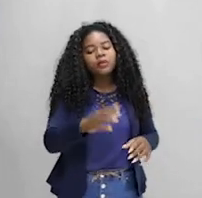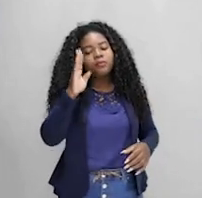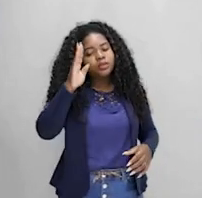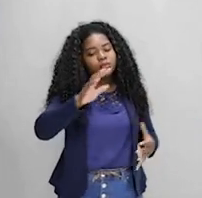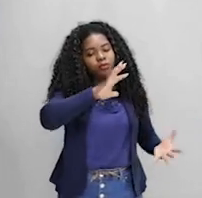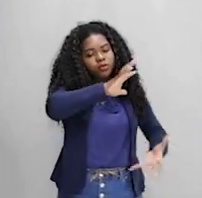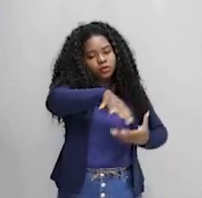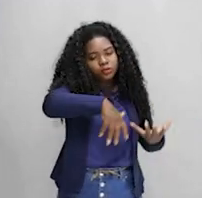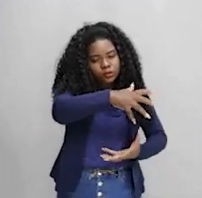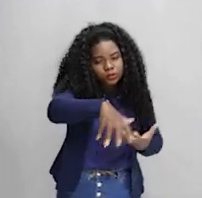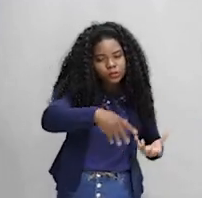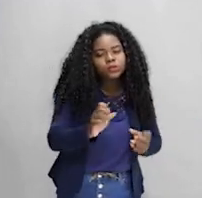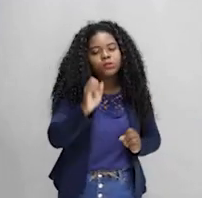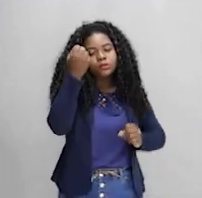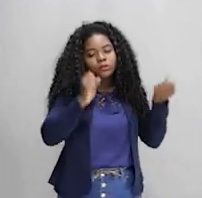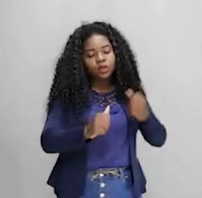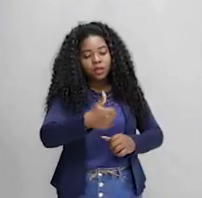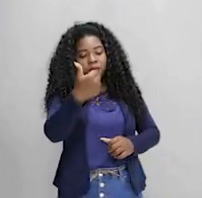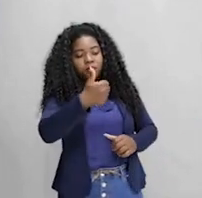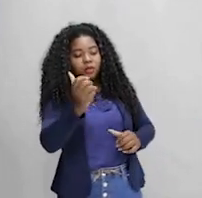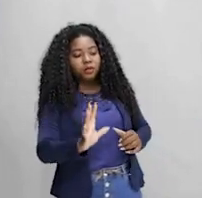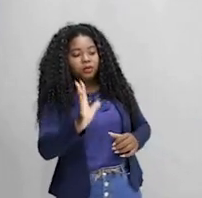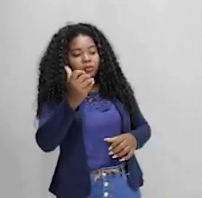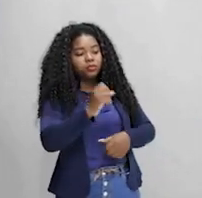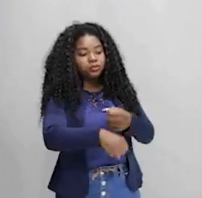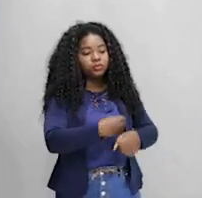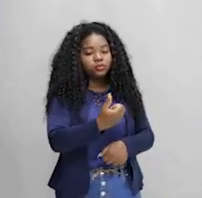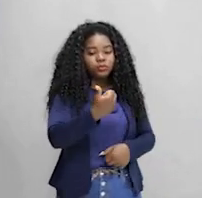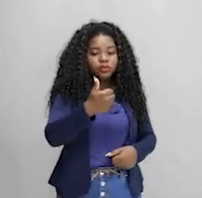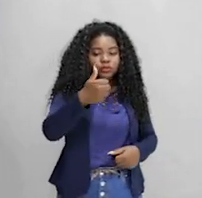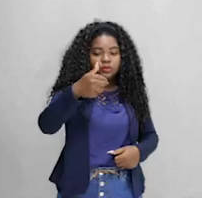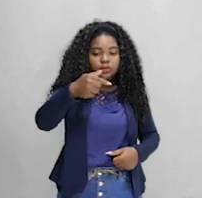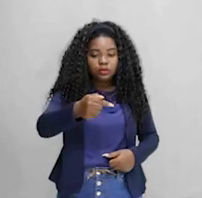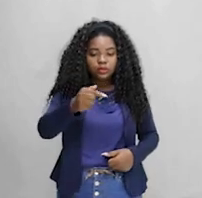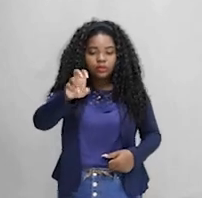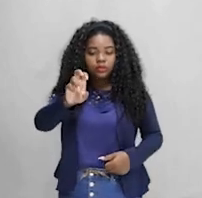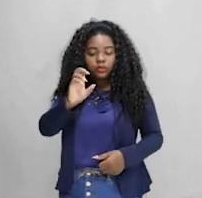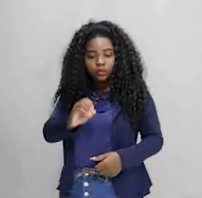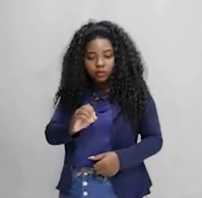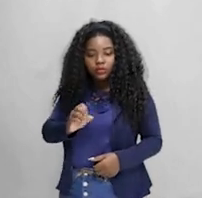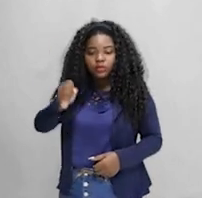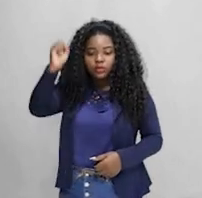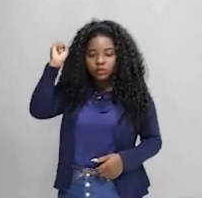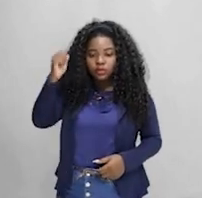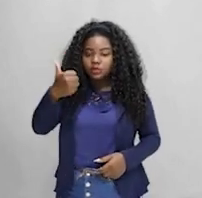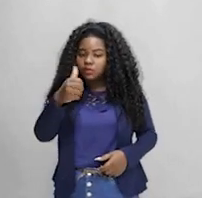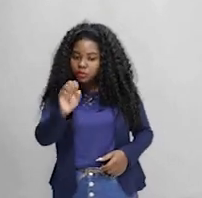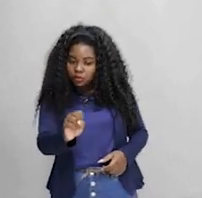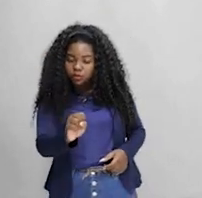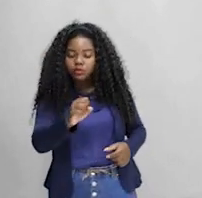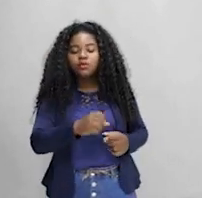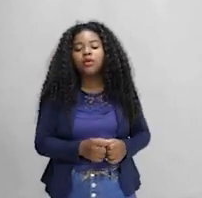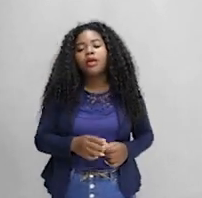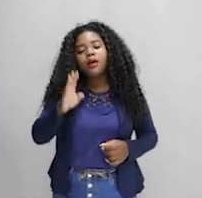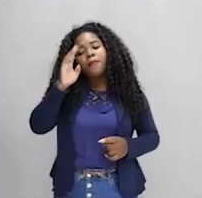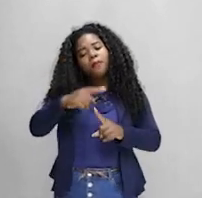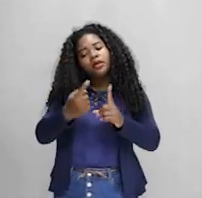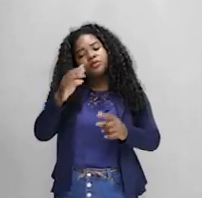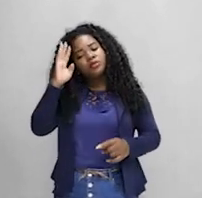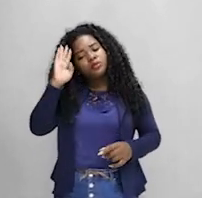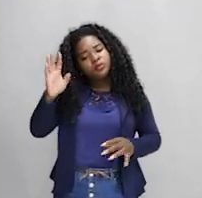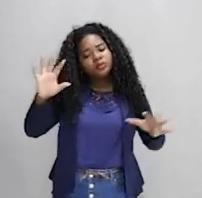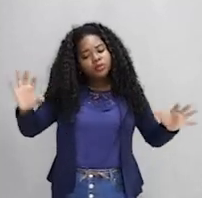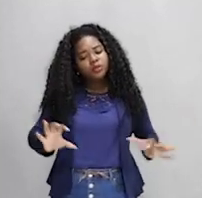nós vamos perceber que a primeira revolução vai acontecer em 1750, século XVIII. Só que os principais acordos